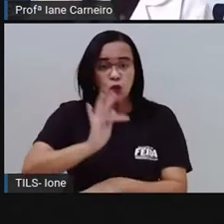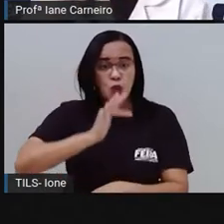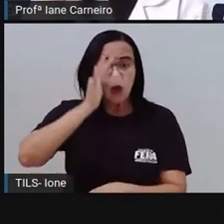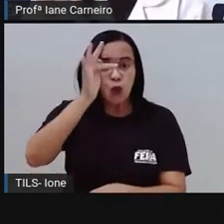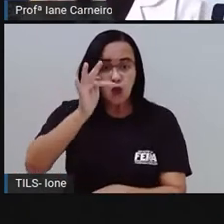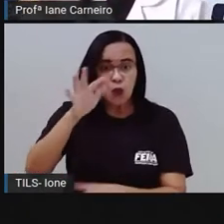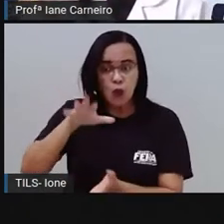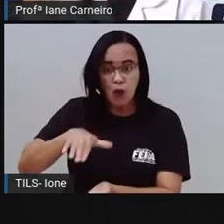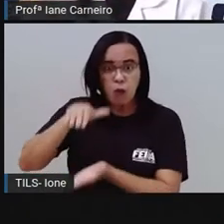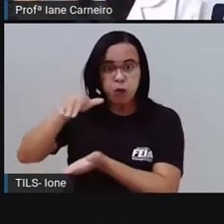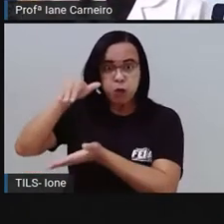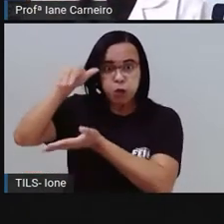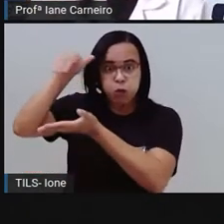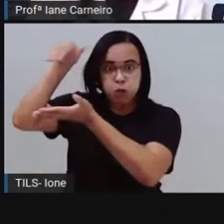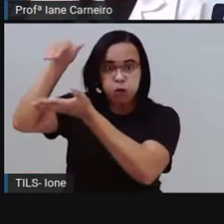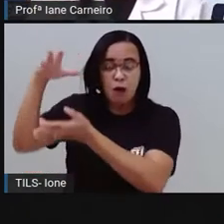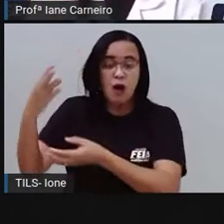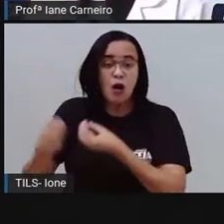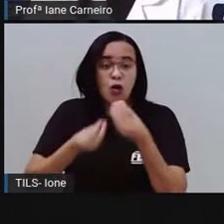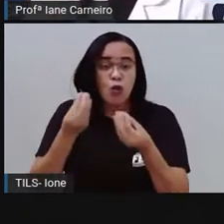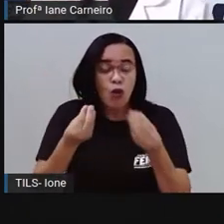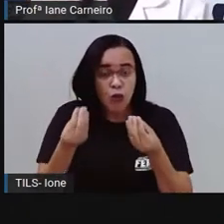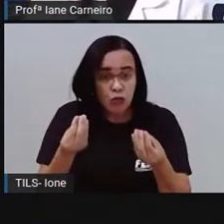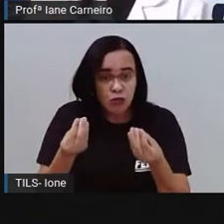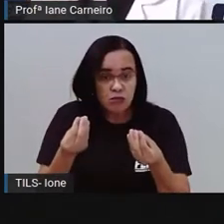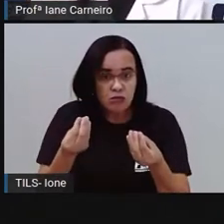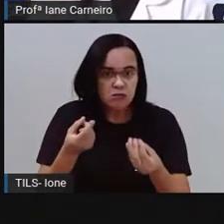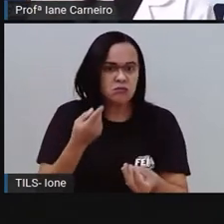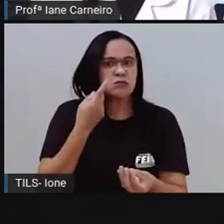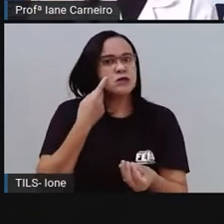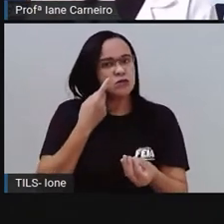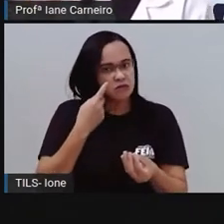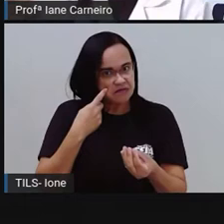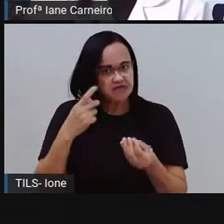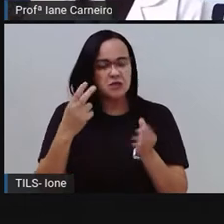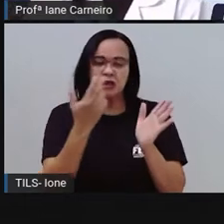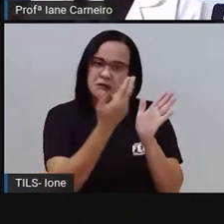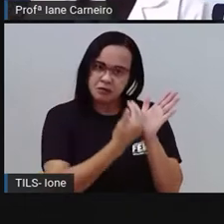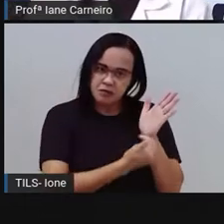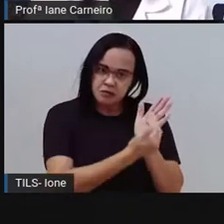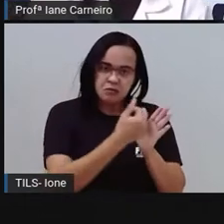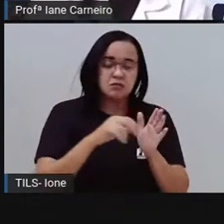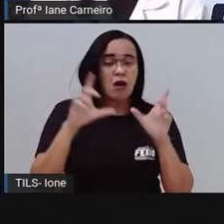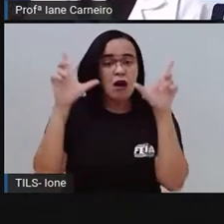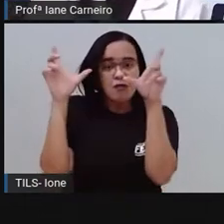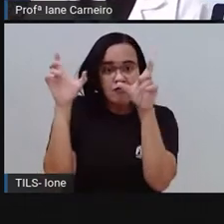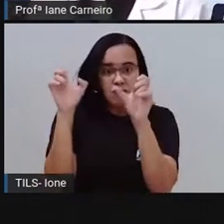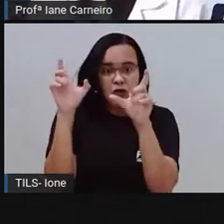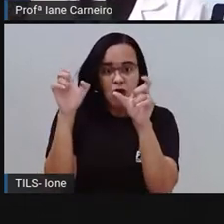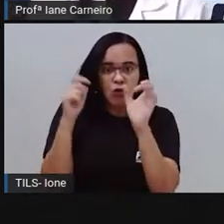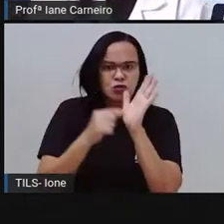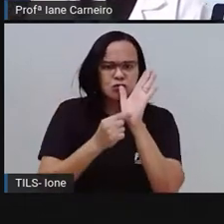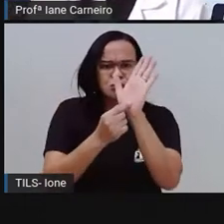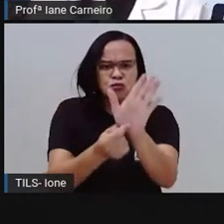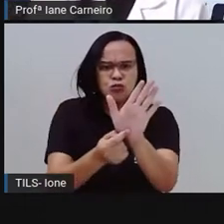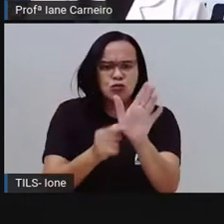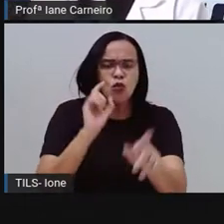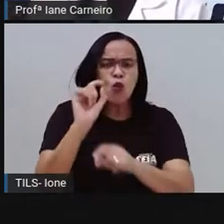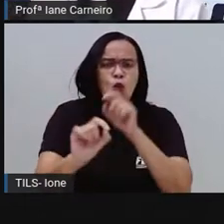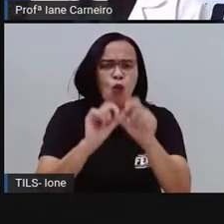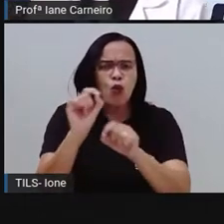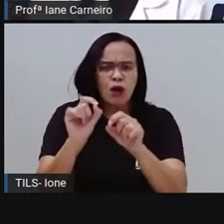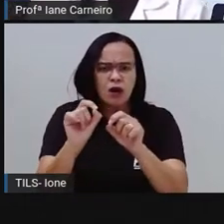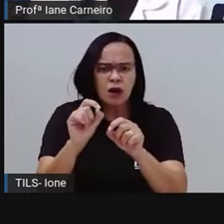natureza. E as imagens que a Pró vai mostrar para vocês há pouco, a Pró vai mostrar para vocês, vai representar essa